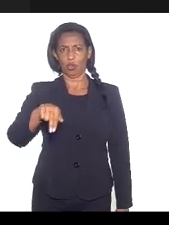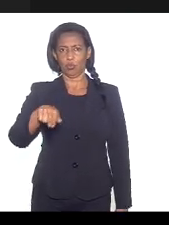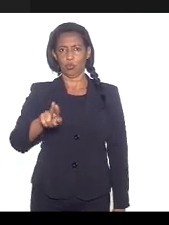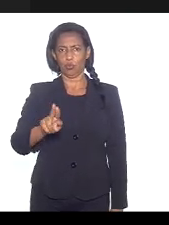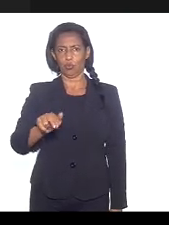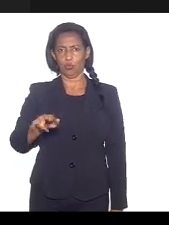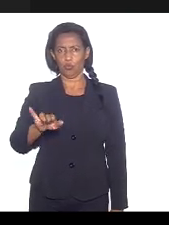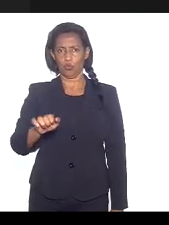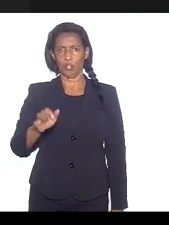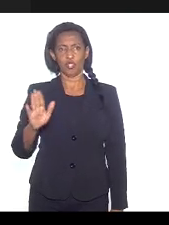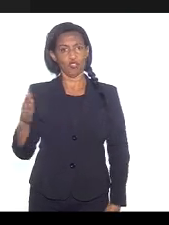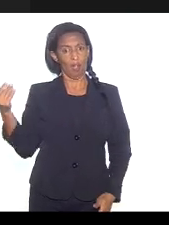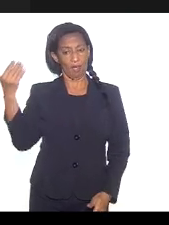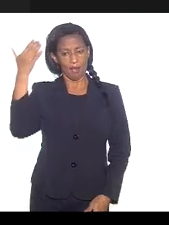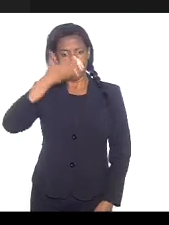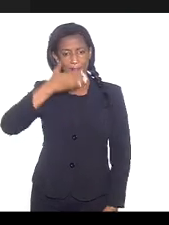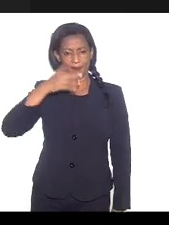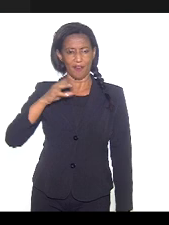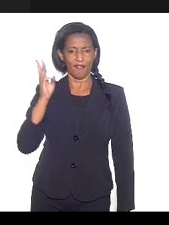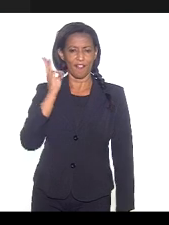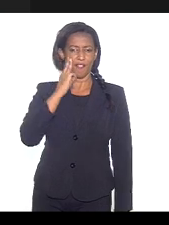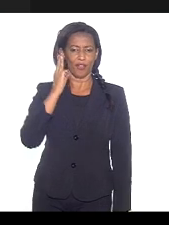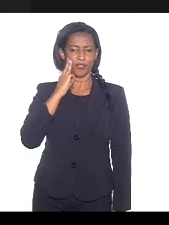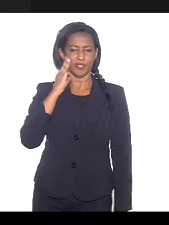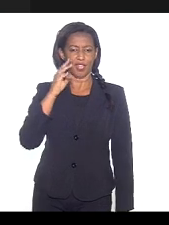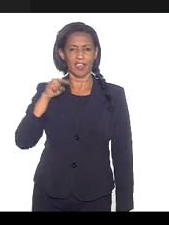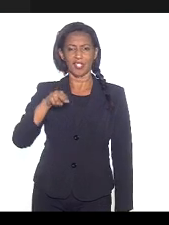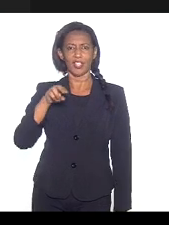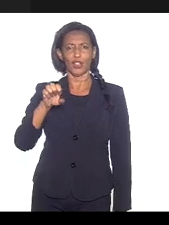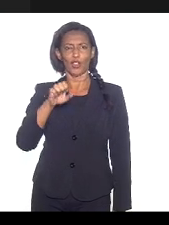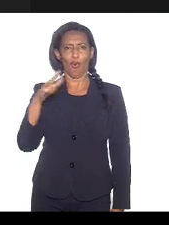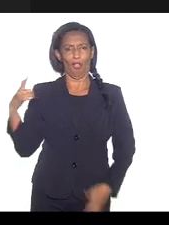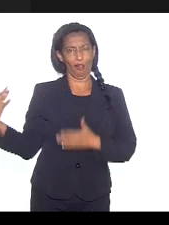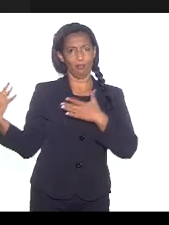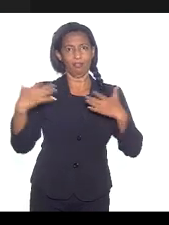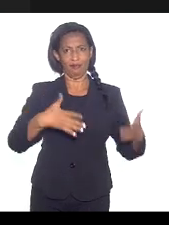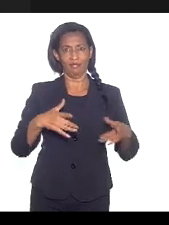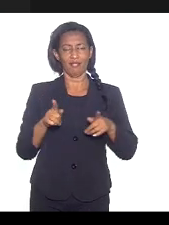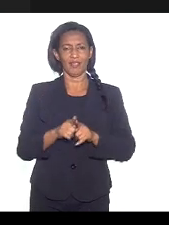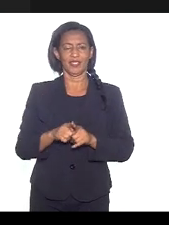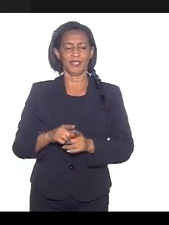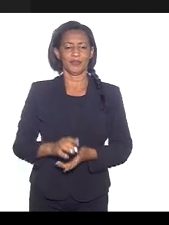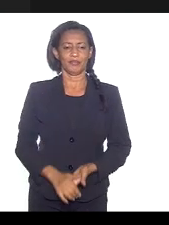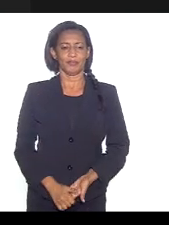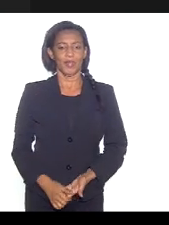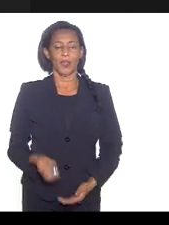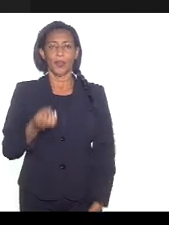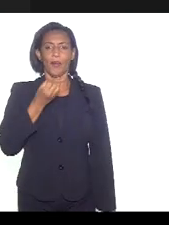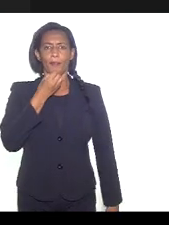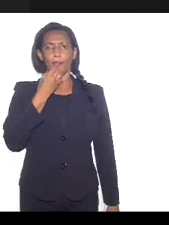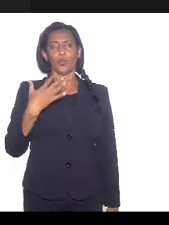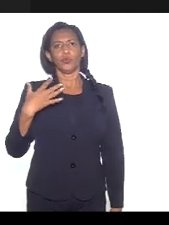Já está conosco o deputado Valdeck e o deputado Noel de Carvalho. Bom dia, presidente